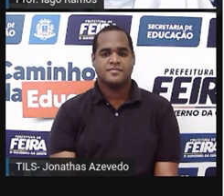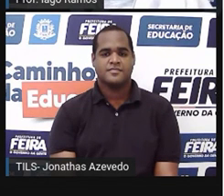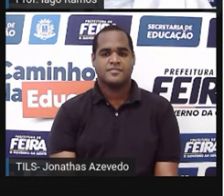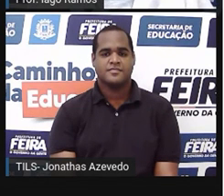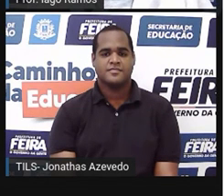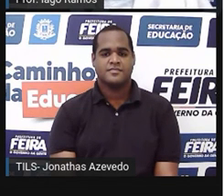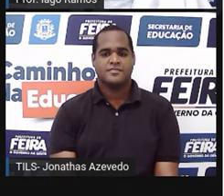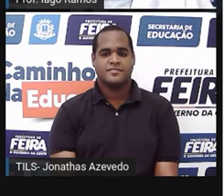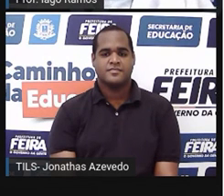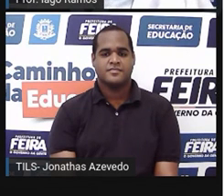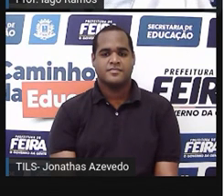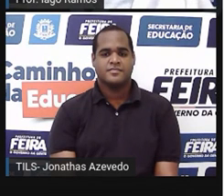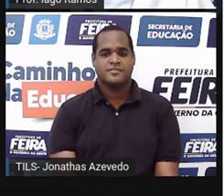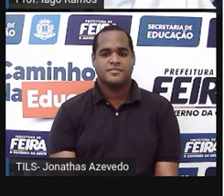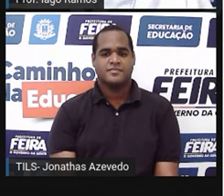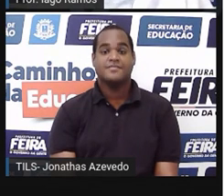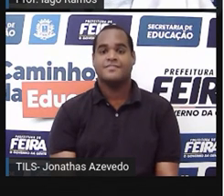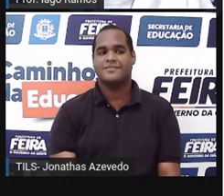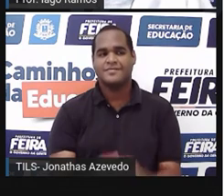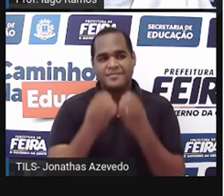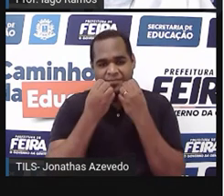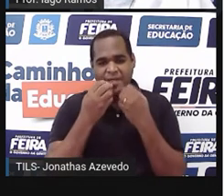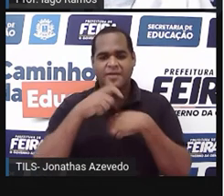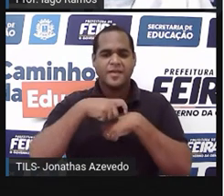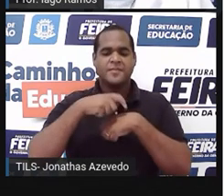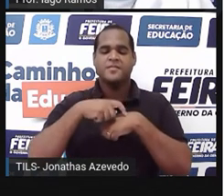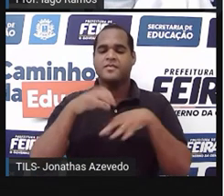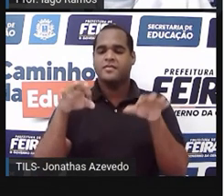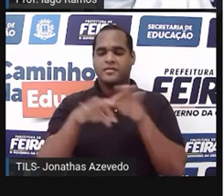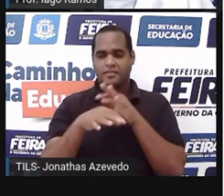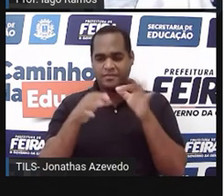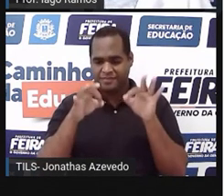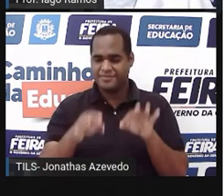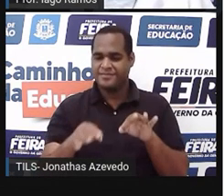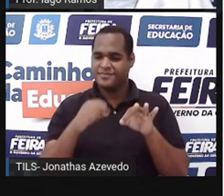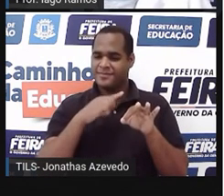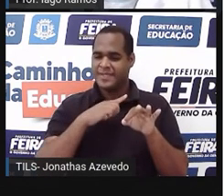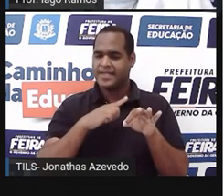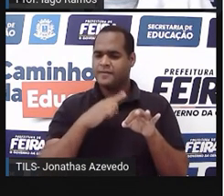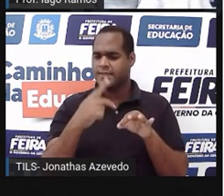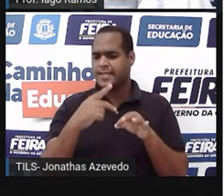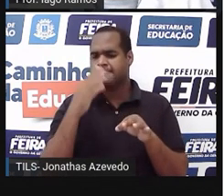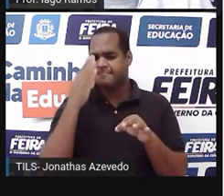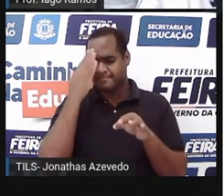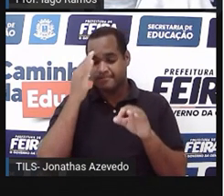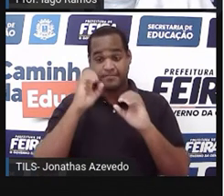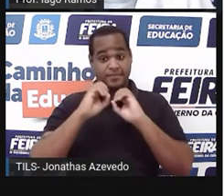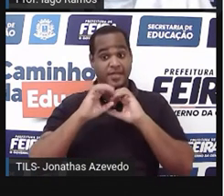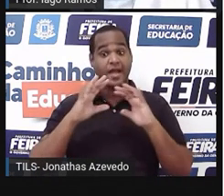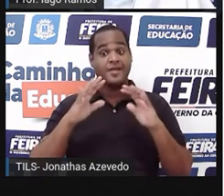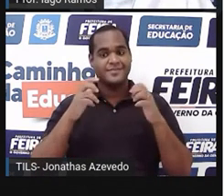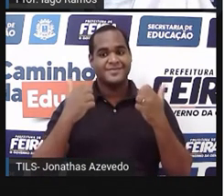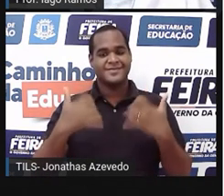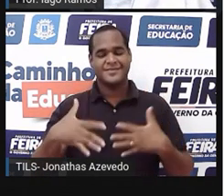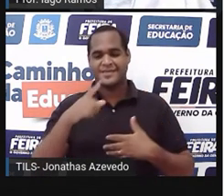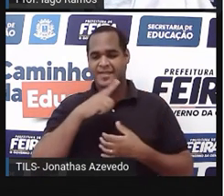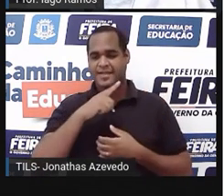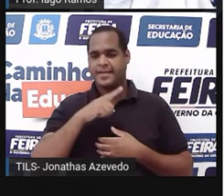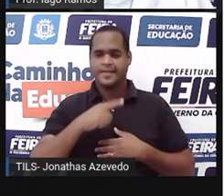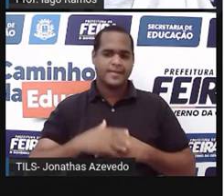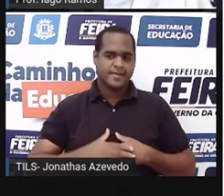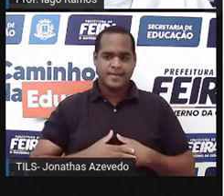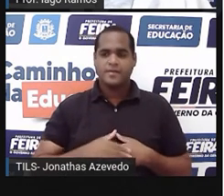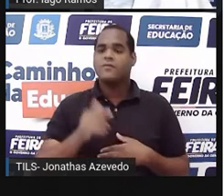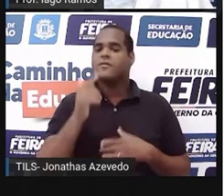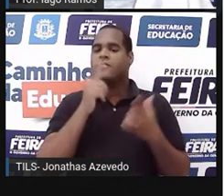calculadora do Bom, e o tempo está acabando, mas eu tenho certeza que você já descobriu, tá? Como é que a gente